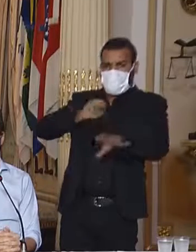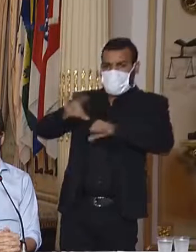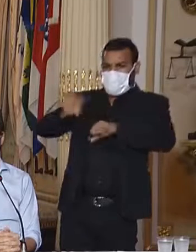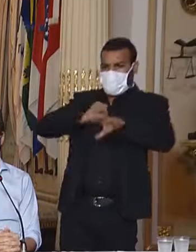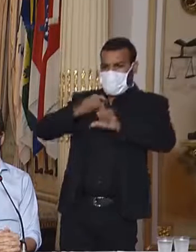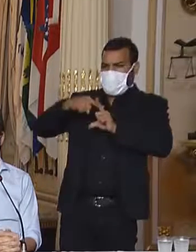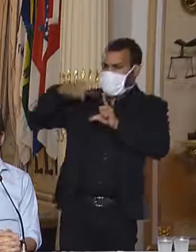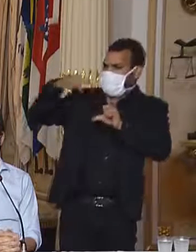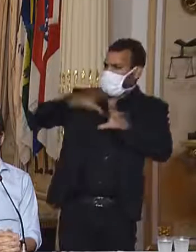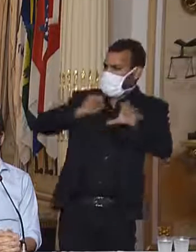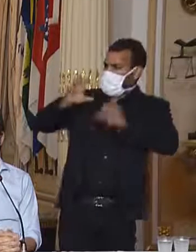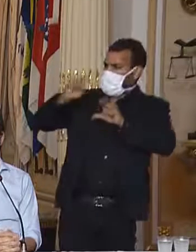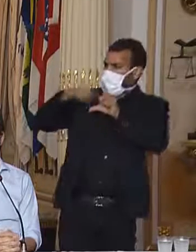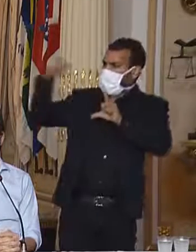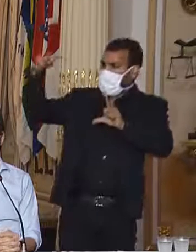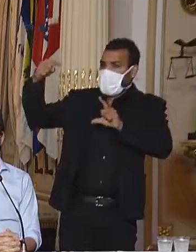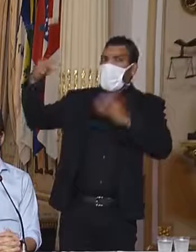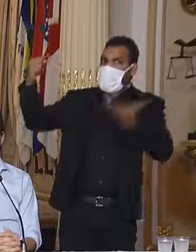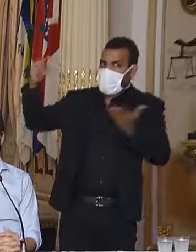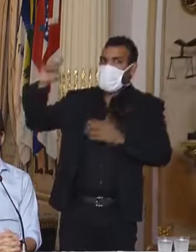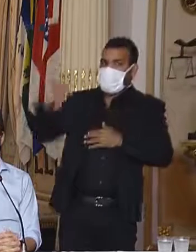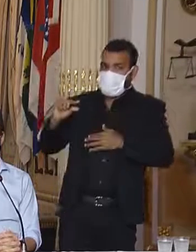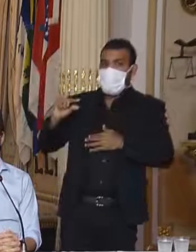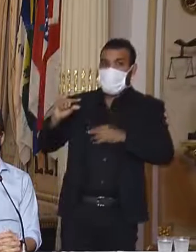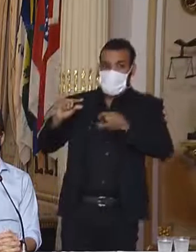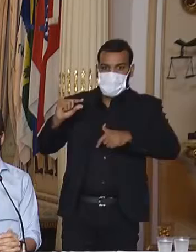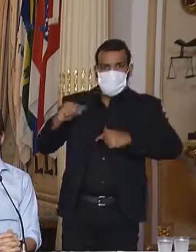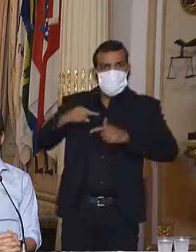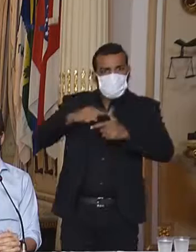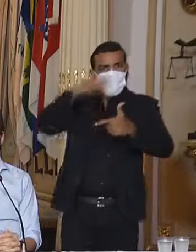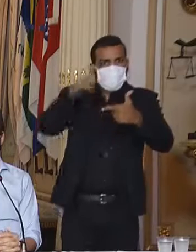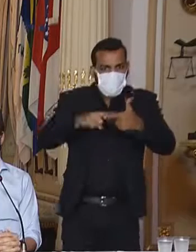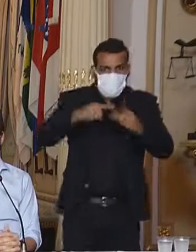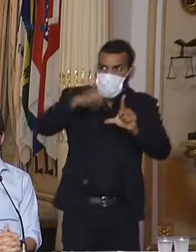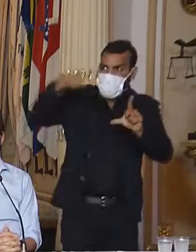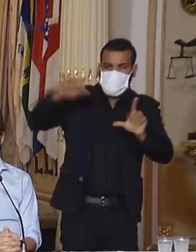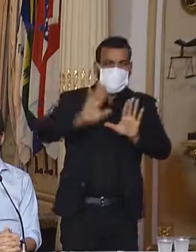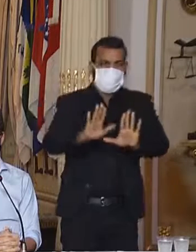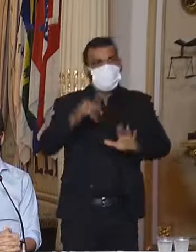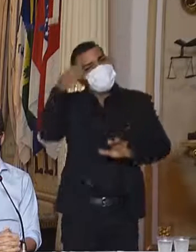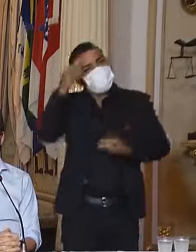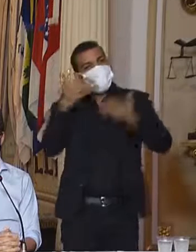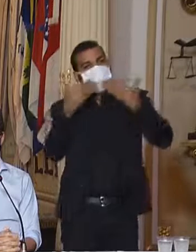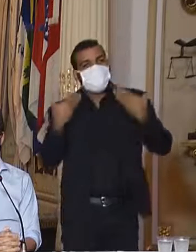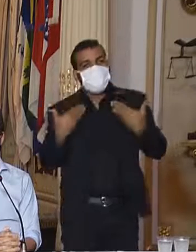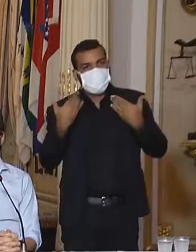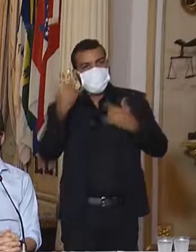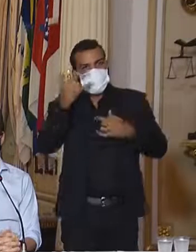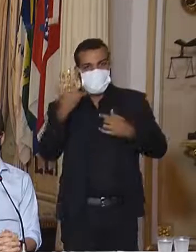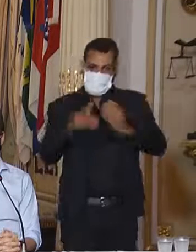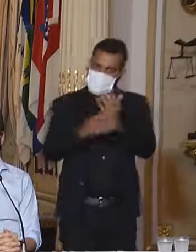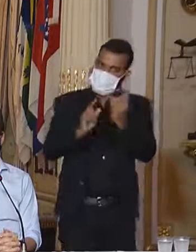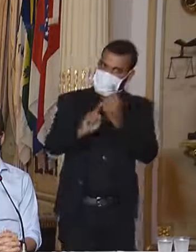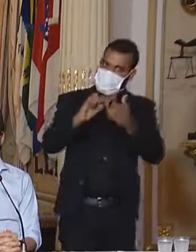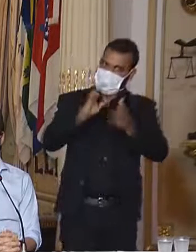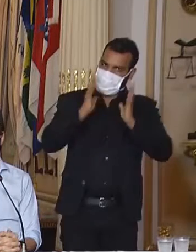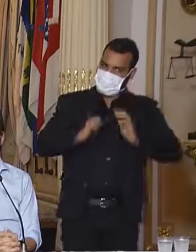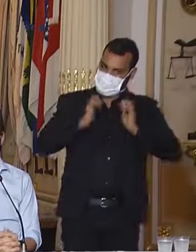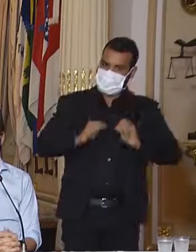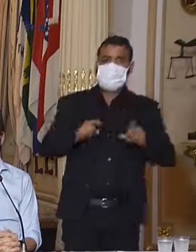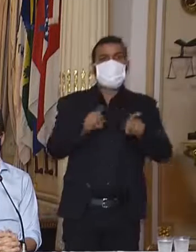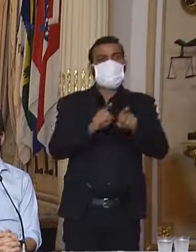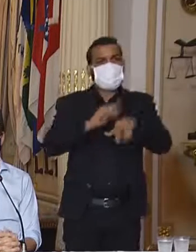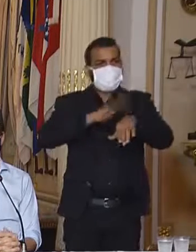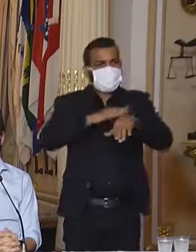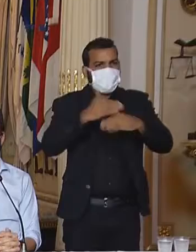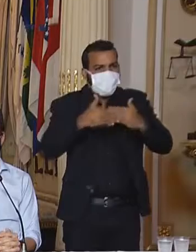está consolidado, a gente acompanhou as evidências científicas ao longo do que elas foram, ao longo do tempo e dos